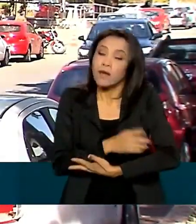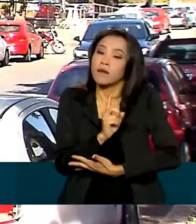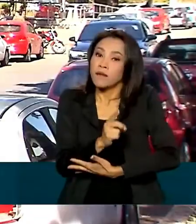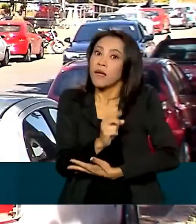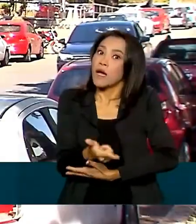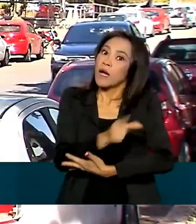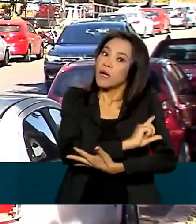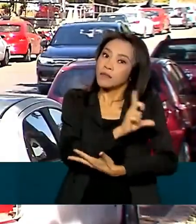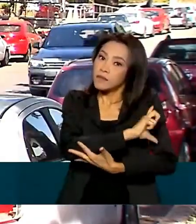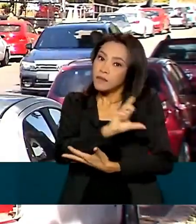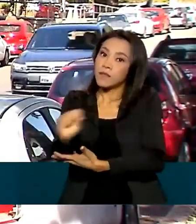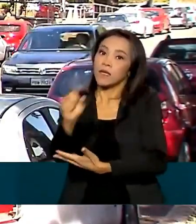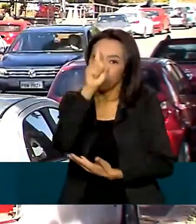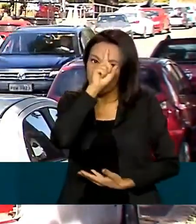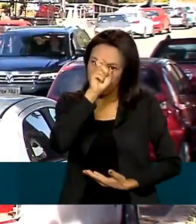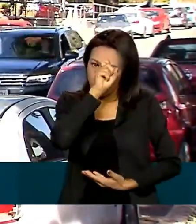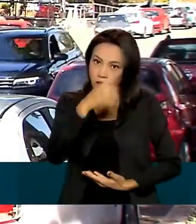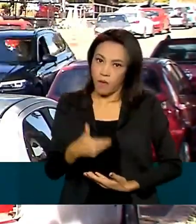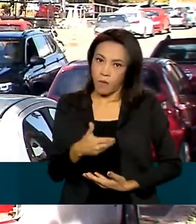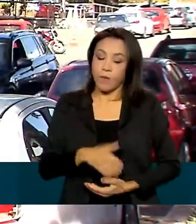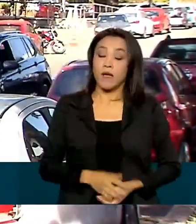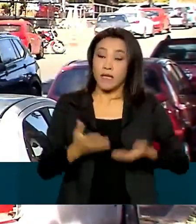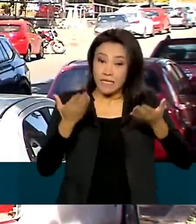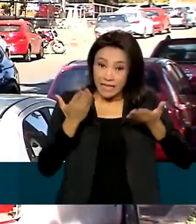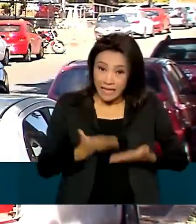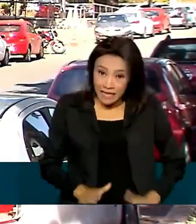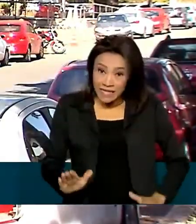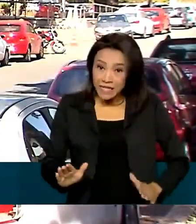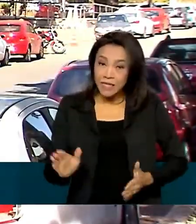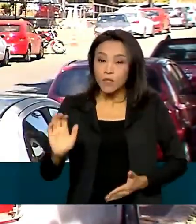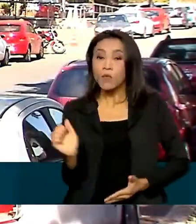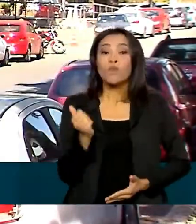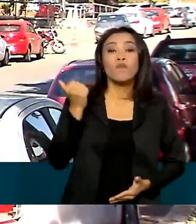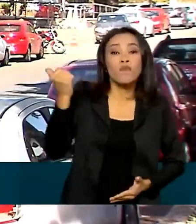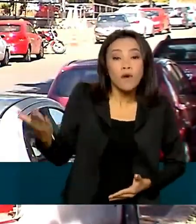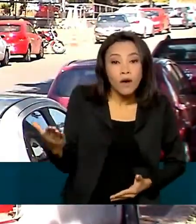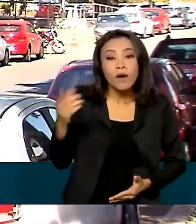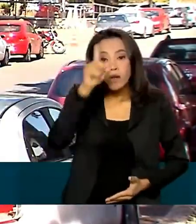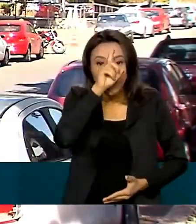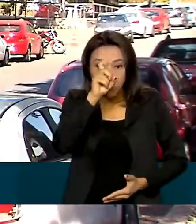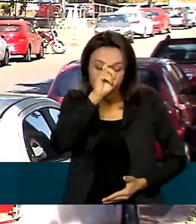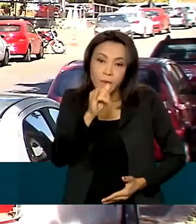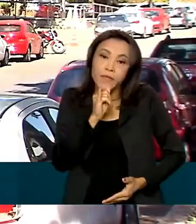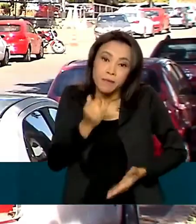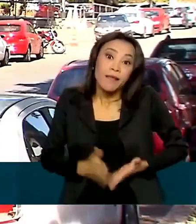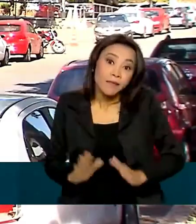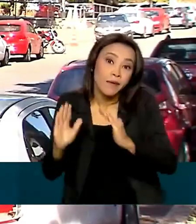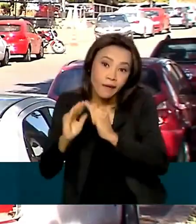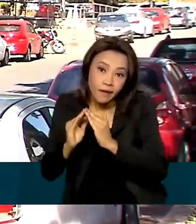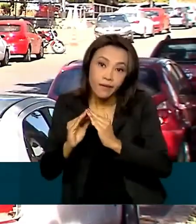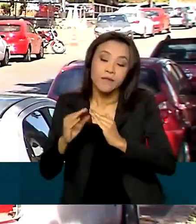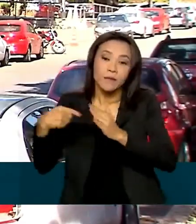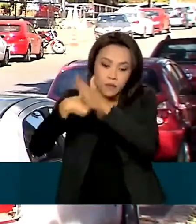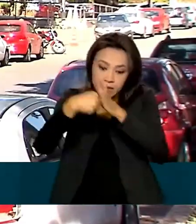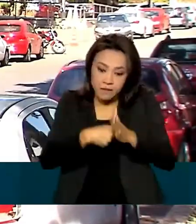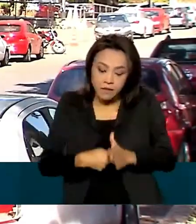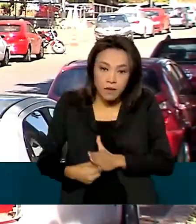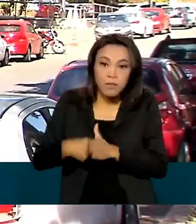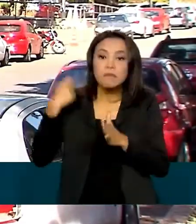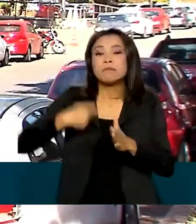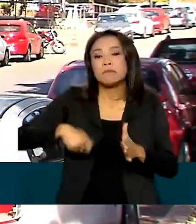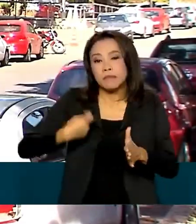alta hospitalar. Em caso de nascimentos fora da maternidade, em casa, por exemplo, os exames devem ser